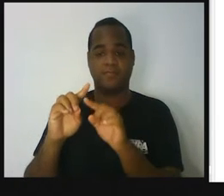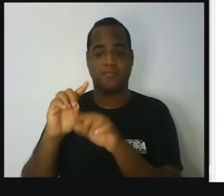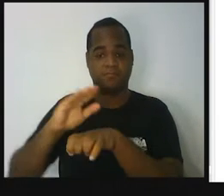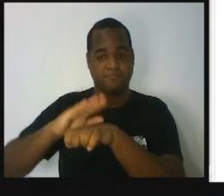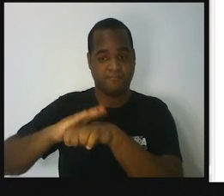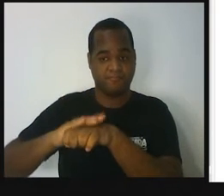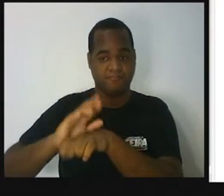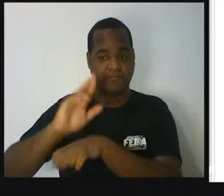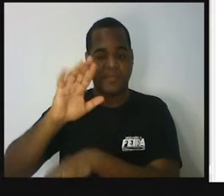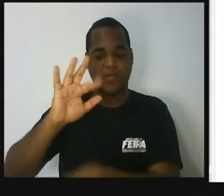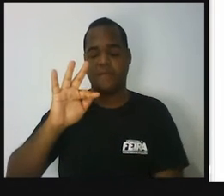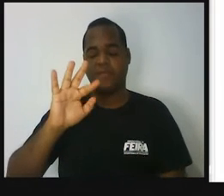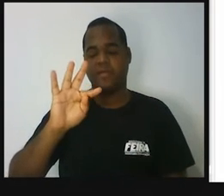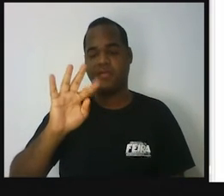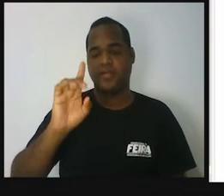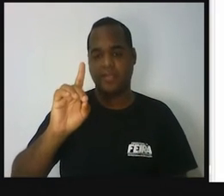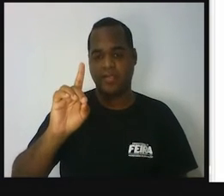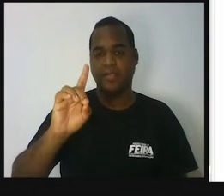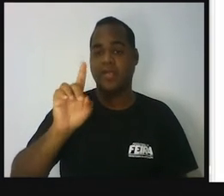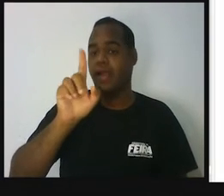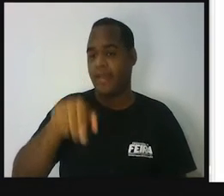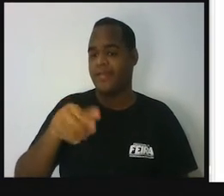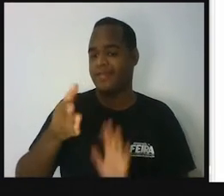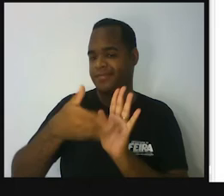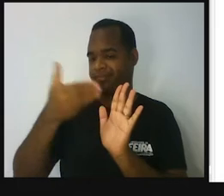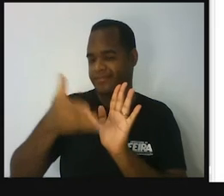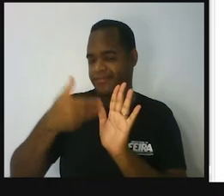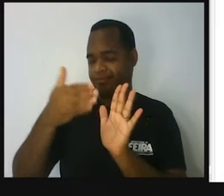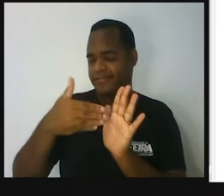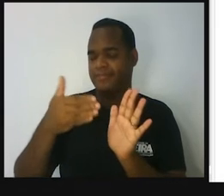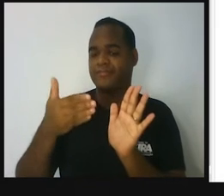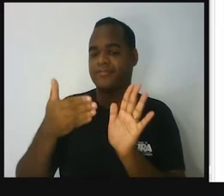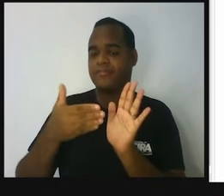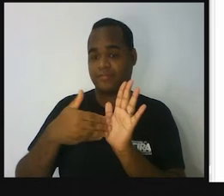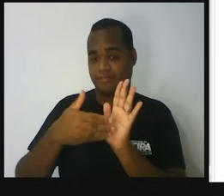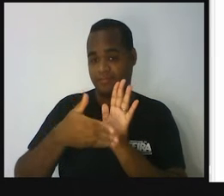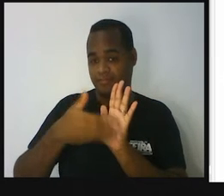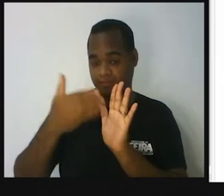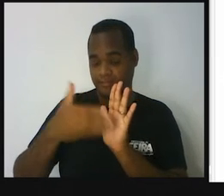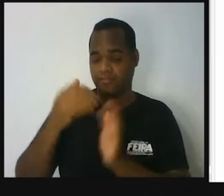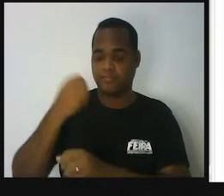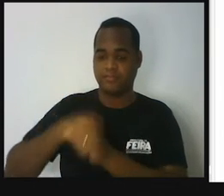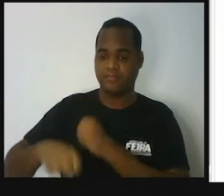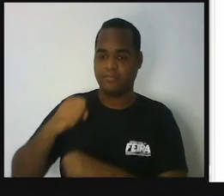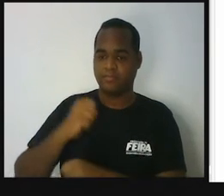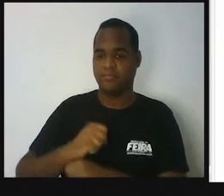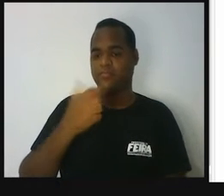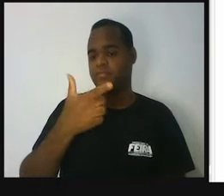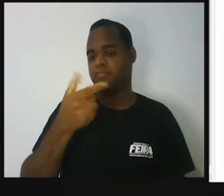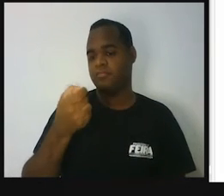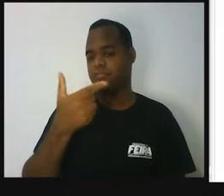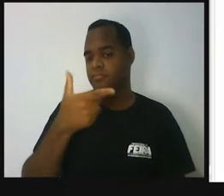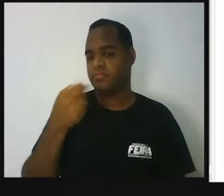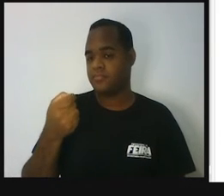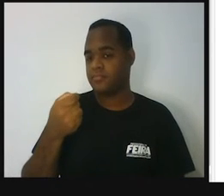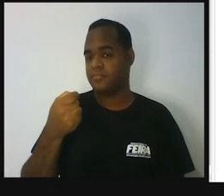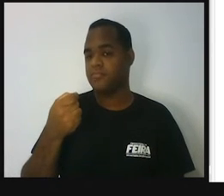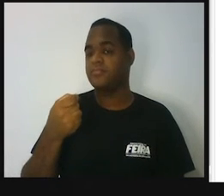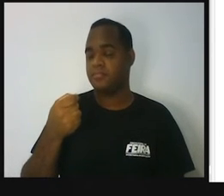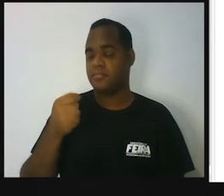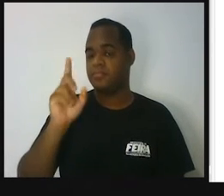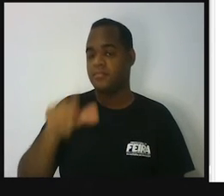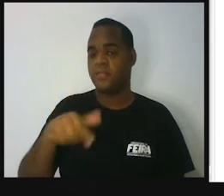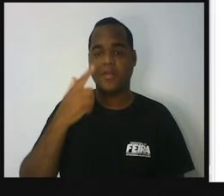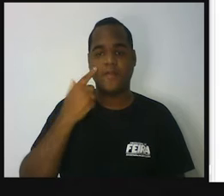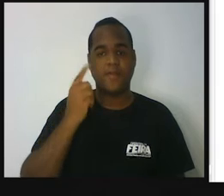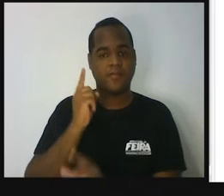FTD. Esse é um livro, né? Do ano de 2020 e essa situação se encontra